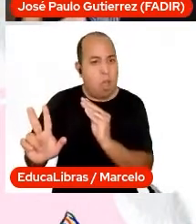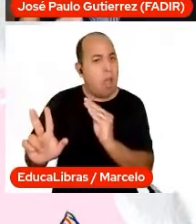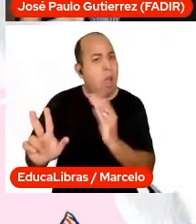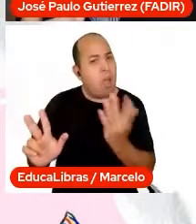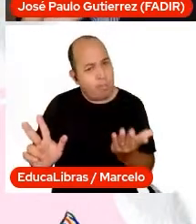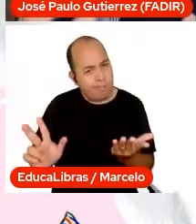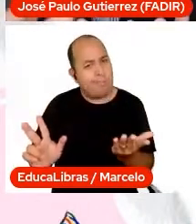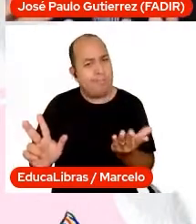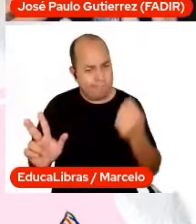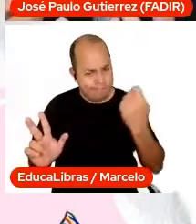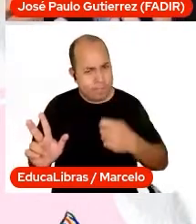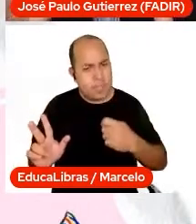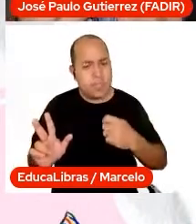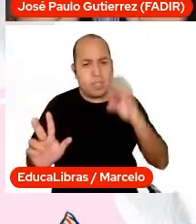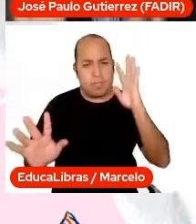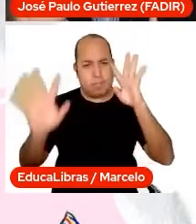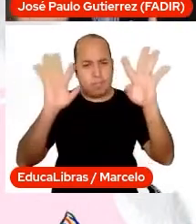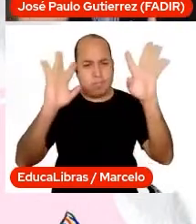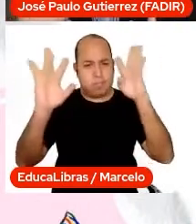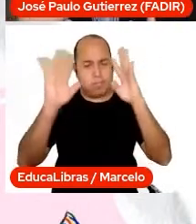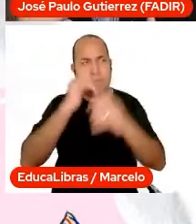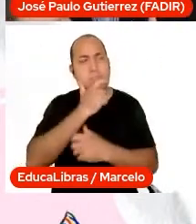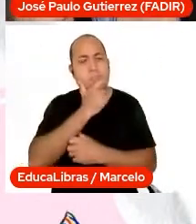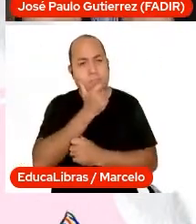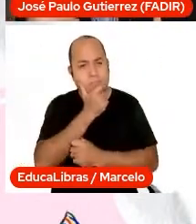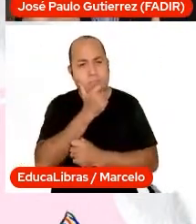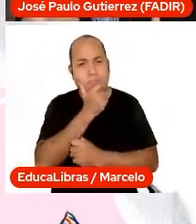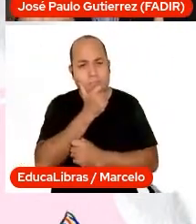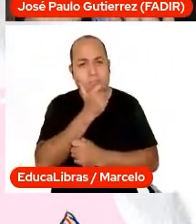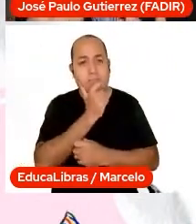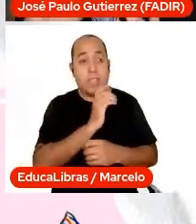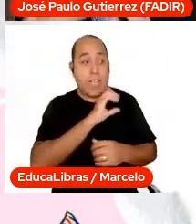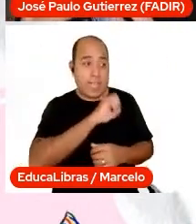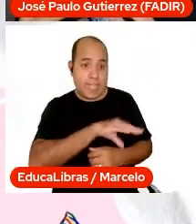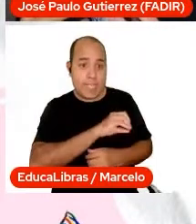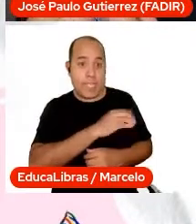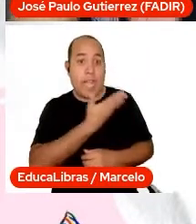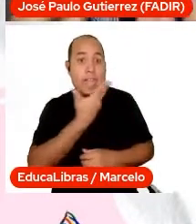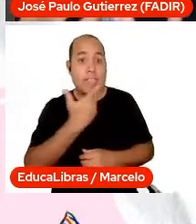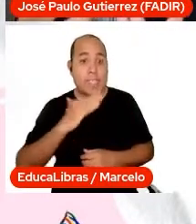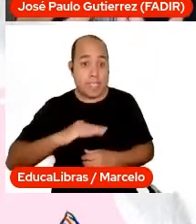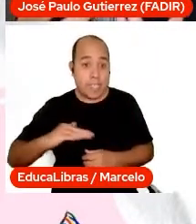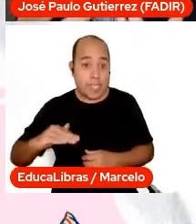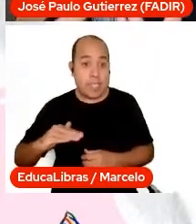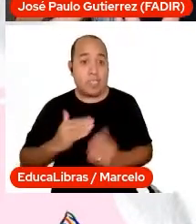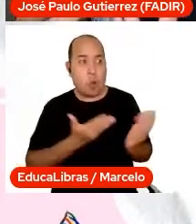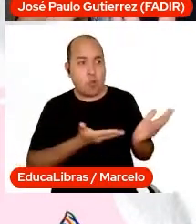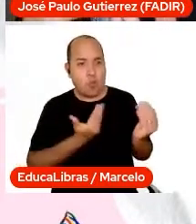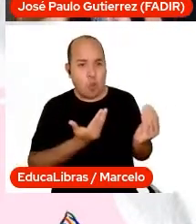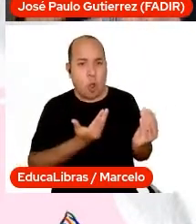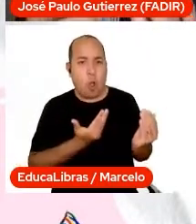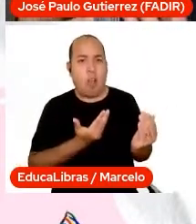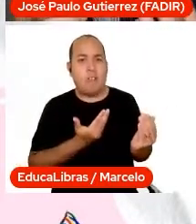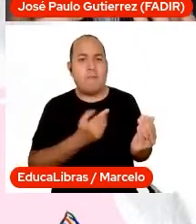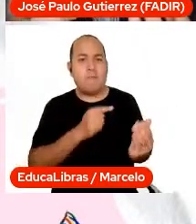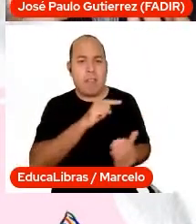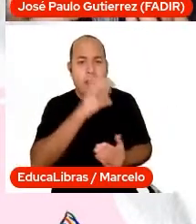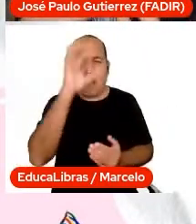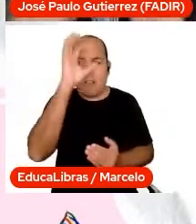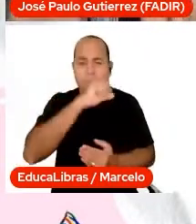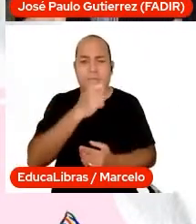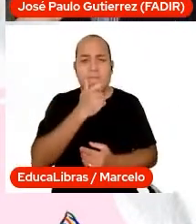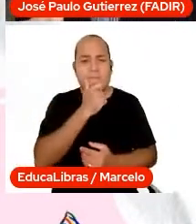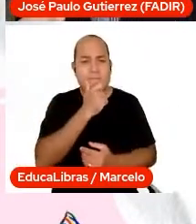discutido, isso precisa ser trazido para que as crianças e os jovens atualizem a sua vida e busquem